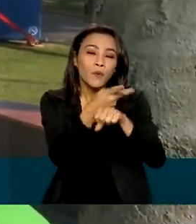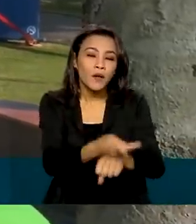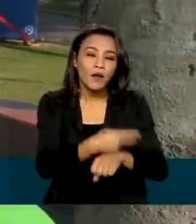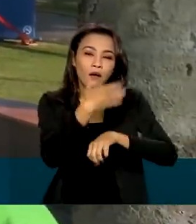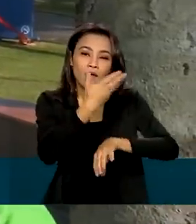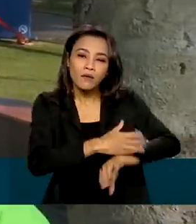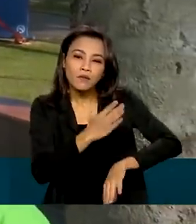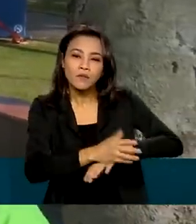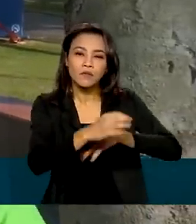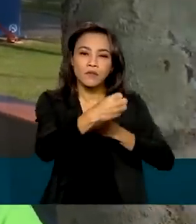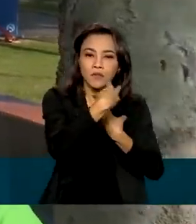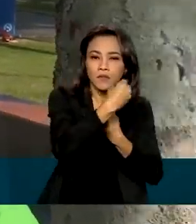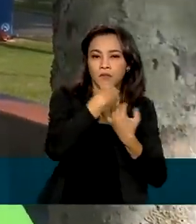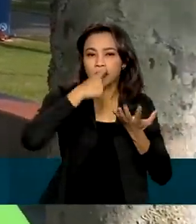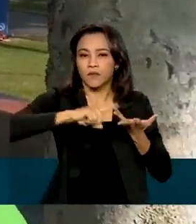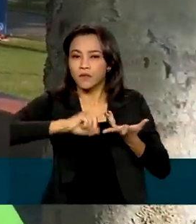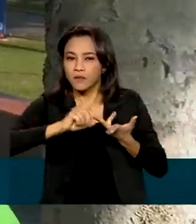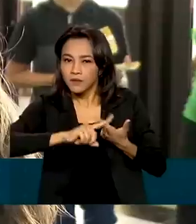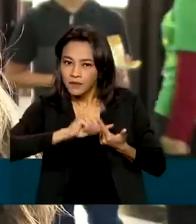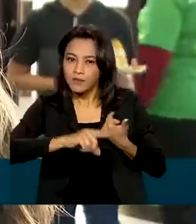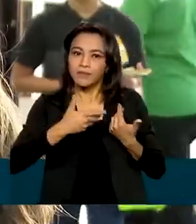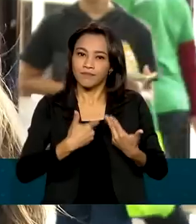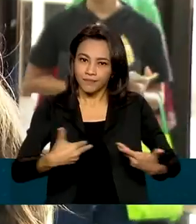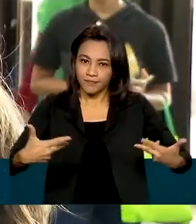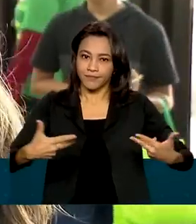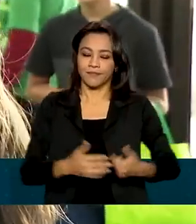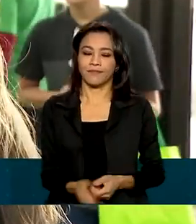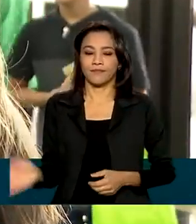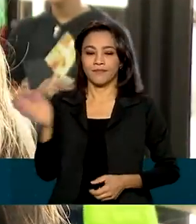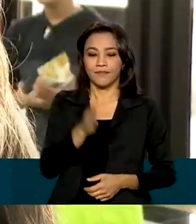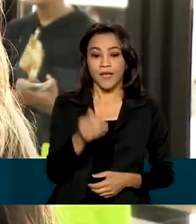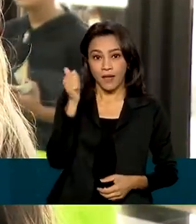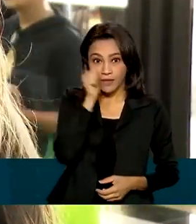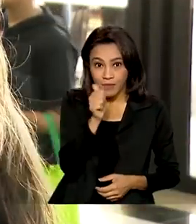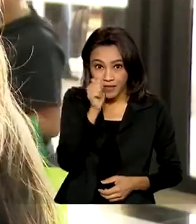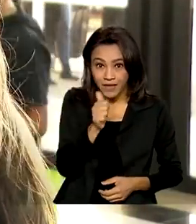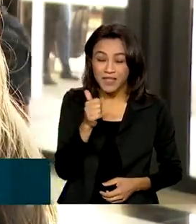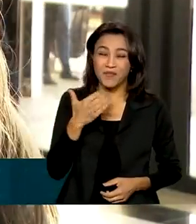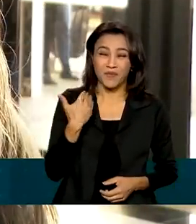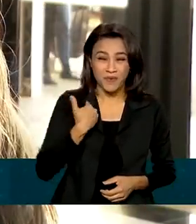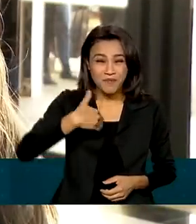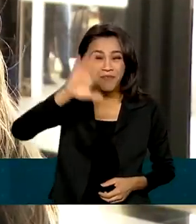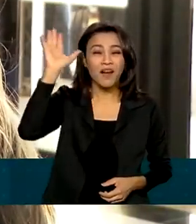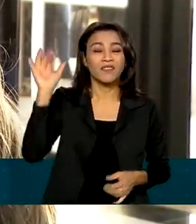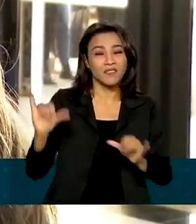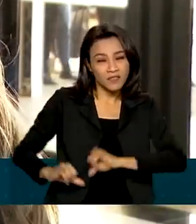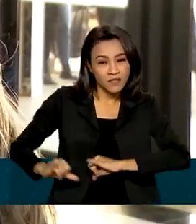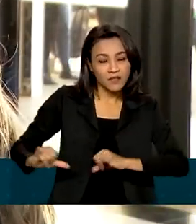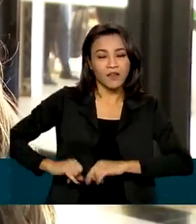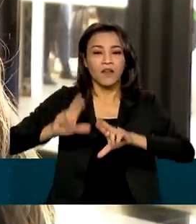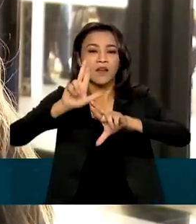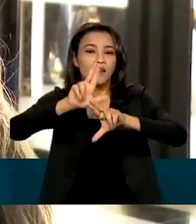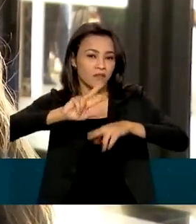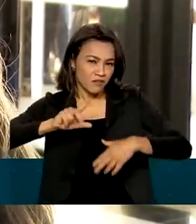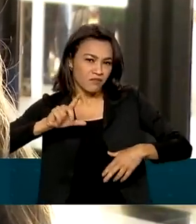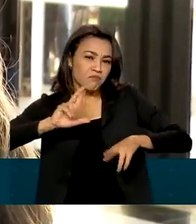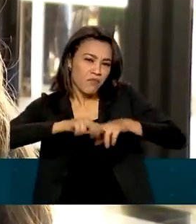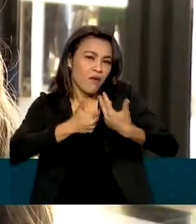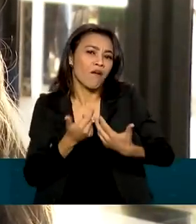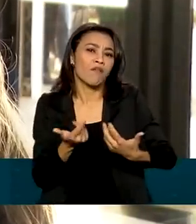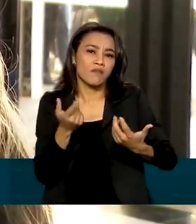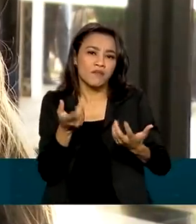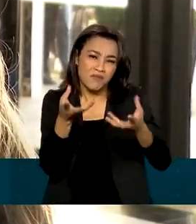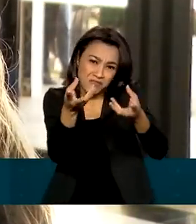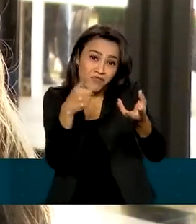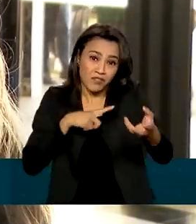inserção na atividade econômica. As mulheres foram as mais afetadas pela pandemia no mercado de trabalho.